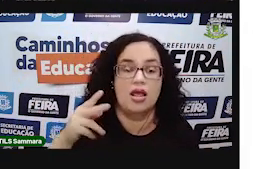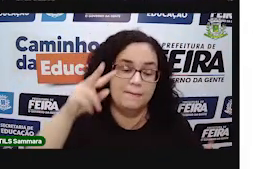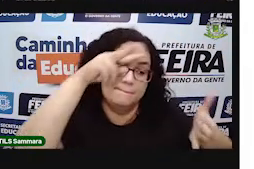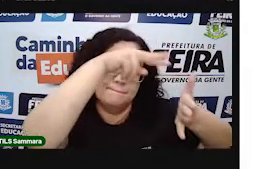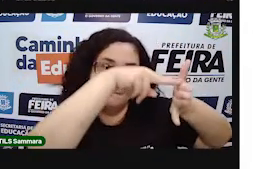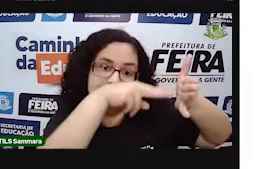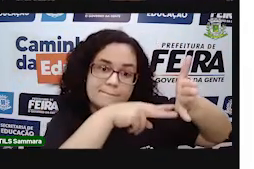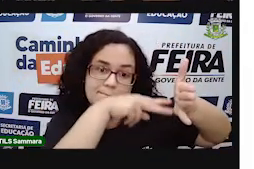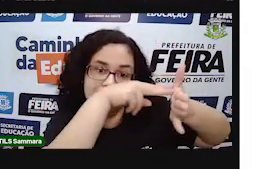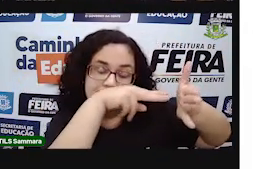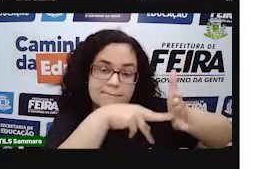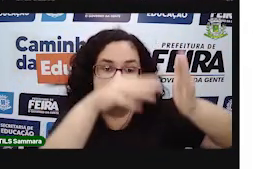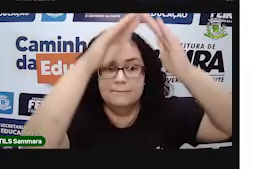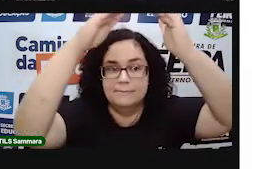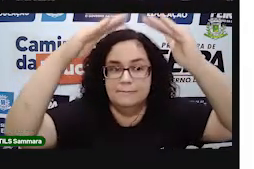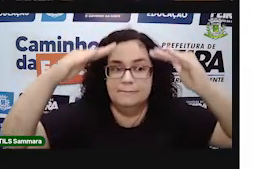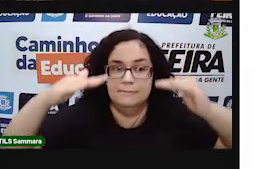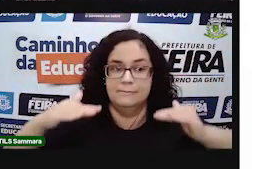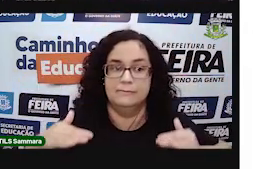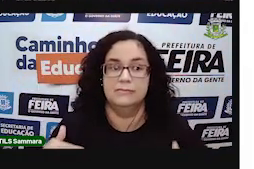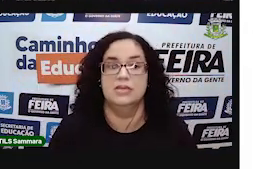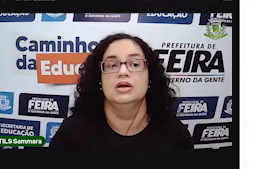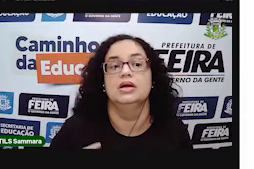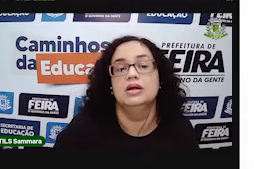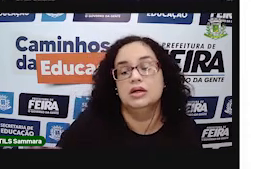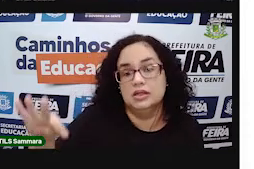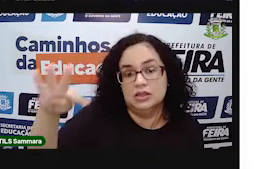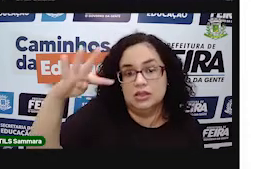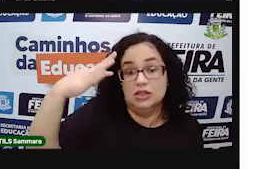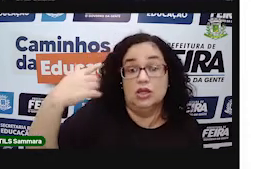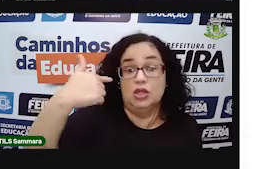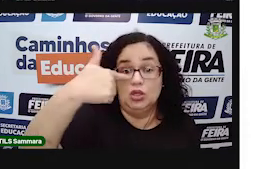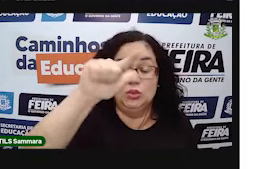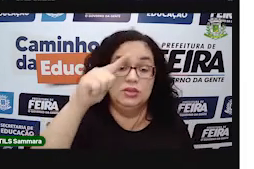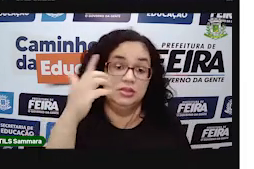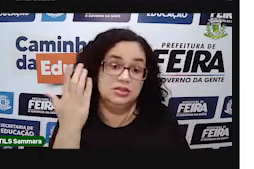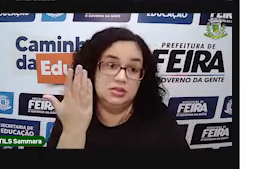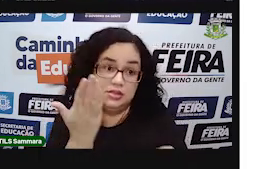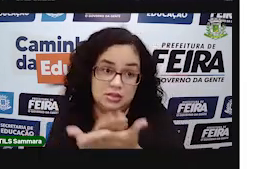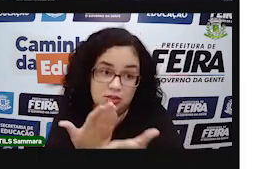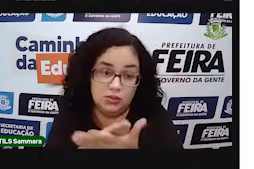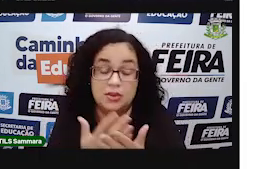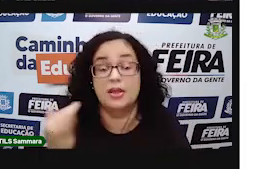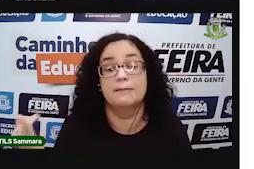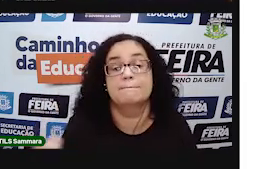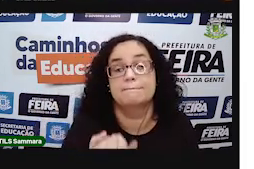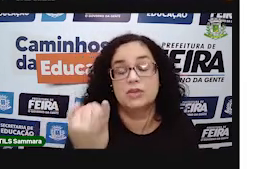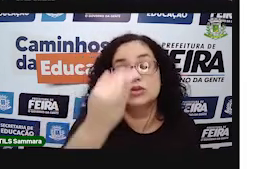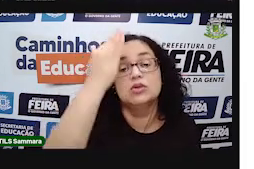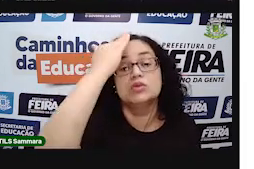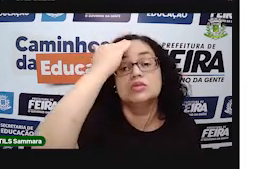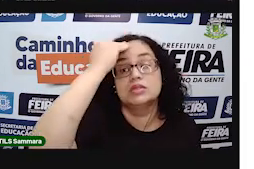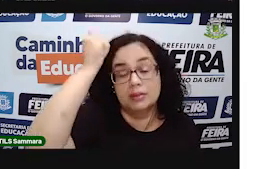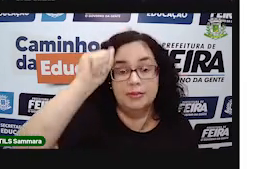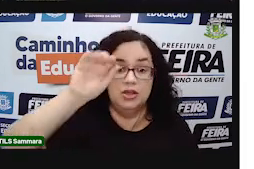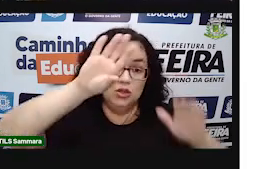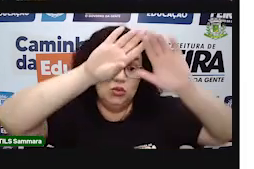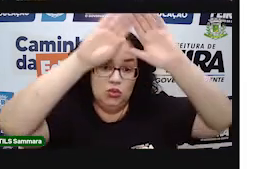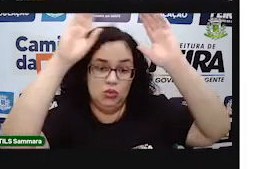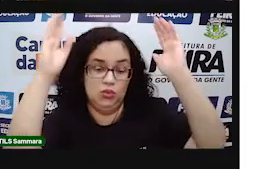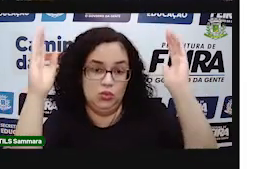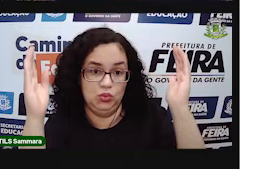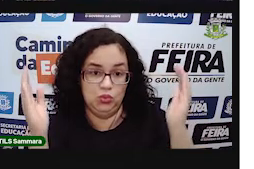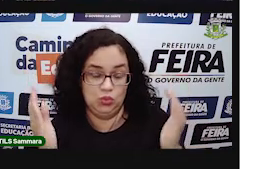e pirâmides, nós vamos dar muito mais atenção em outras aulas. O importante aqui é saber o que é corpo redondo